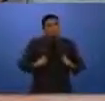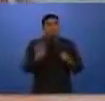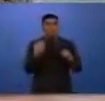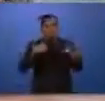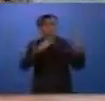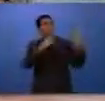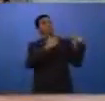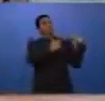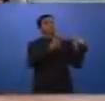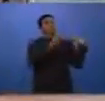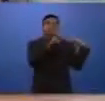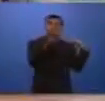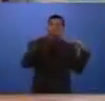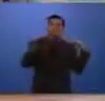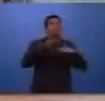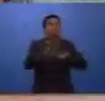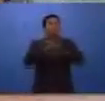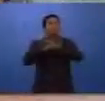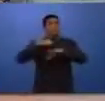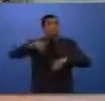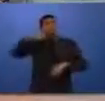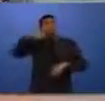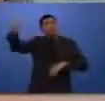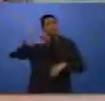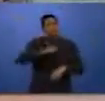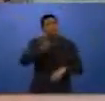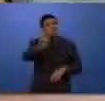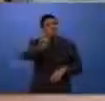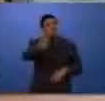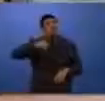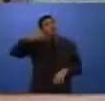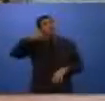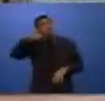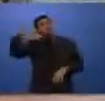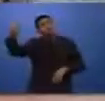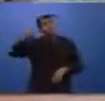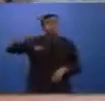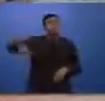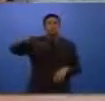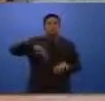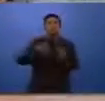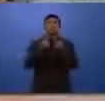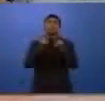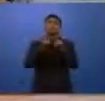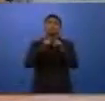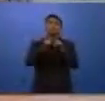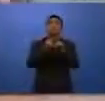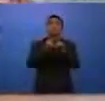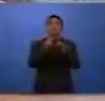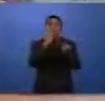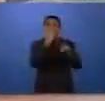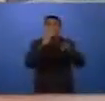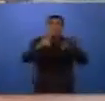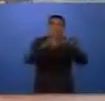sabedor da sua parcela de responsabilidade na questão da segurança pública, efetuar essa denúncia e participar de todo um